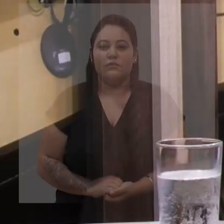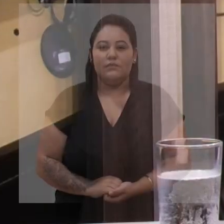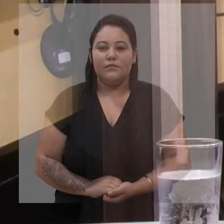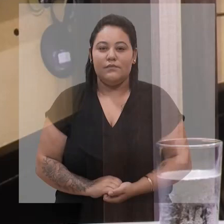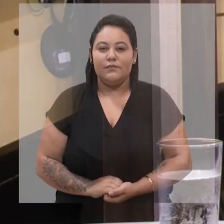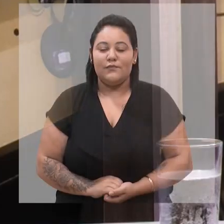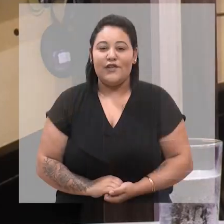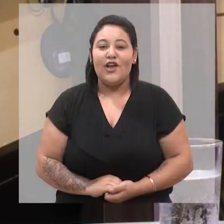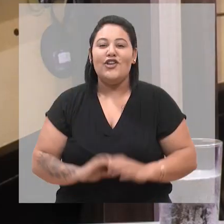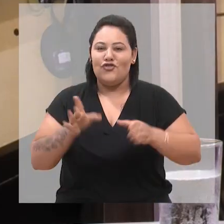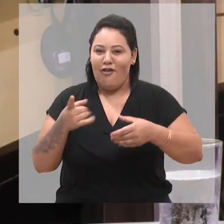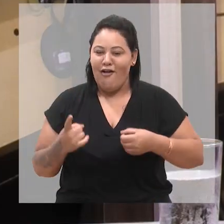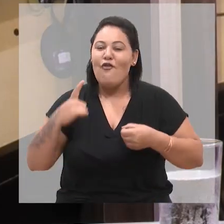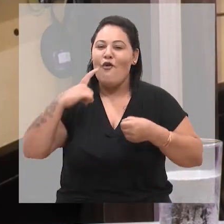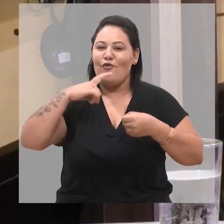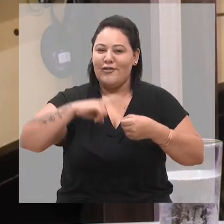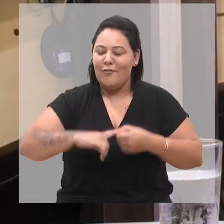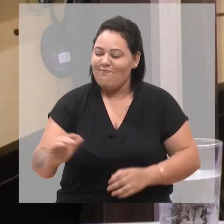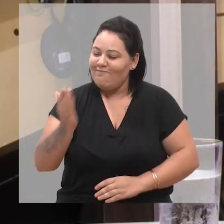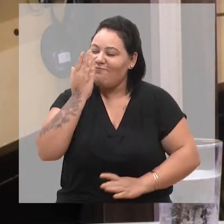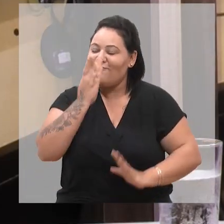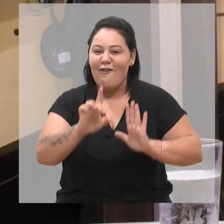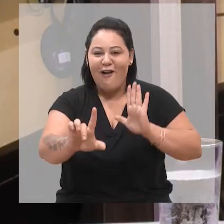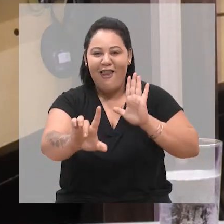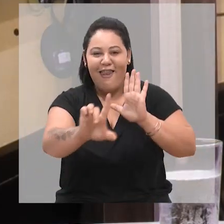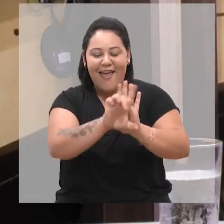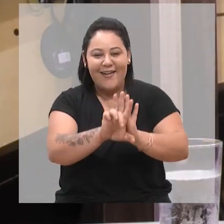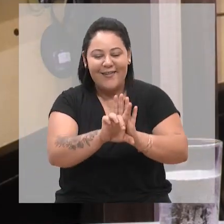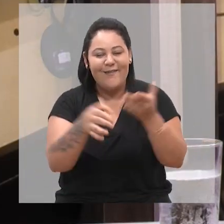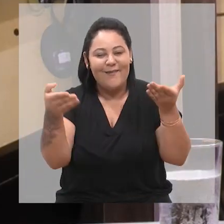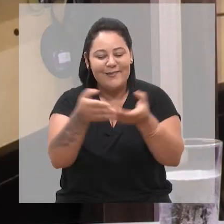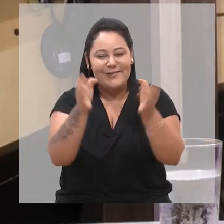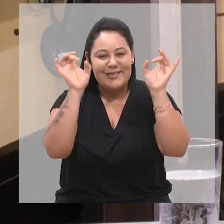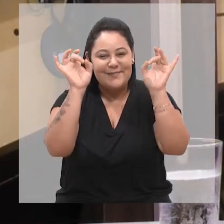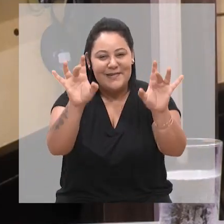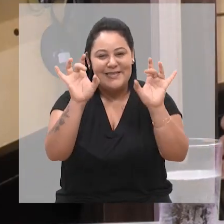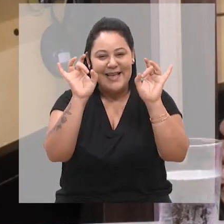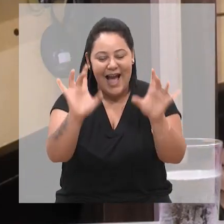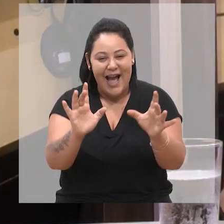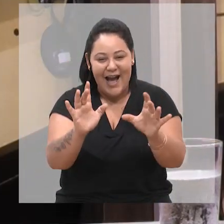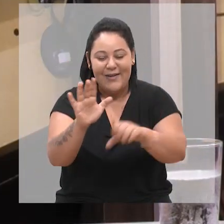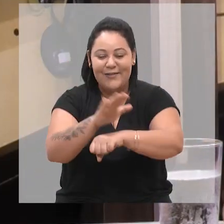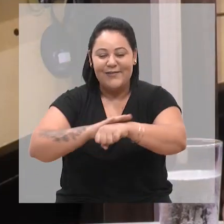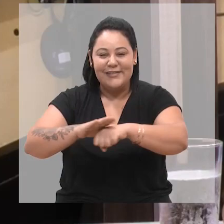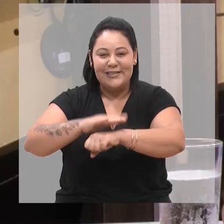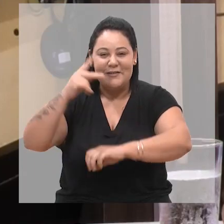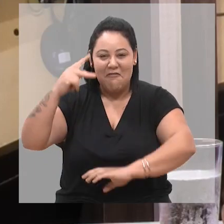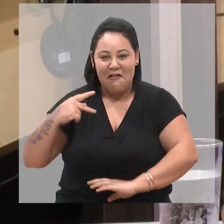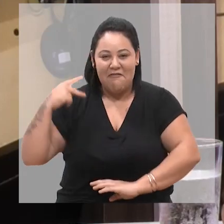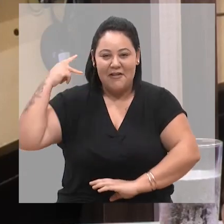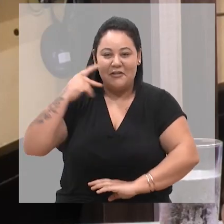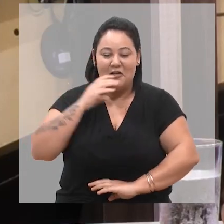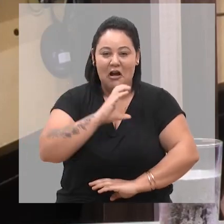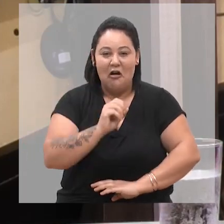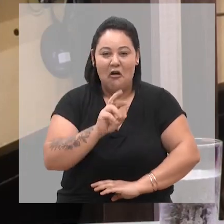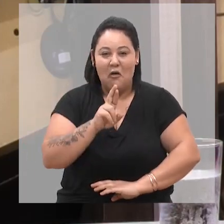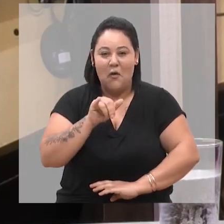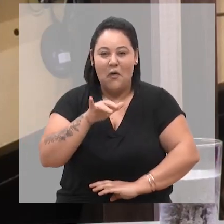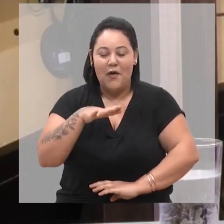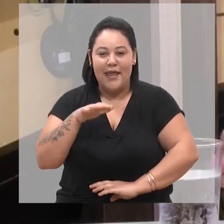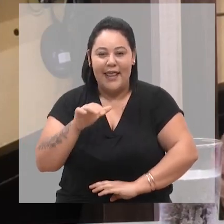Estamos de volta, então, com o De Frente com a Lei, especialíssimo aqui, conversando com a vereadora Corina Amelete, do PRD, que